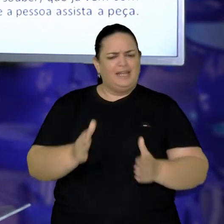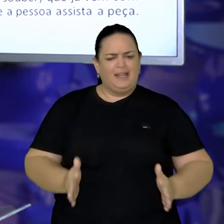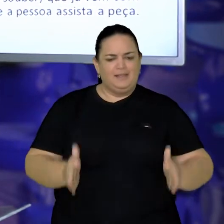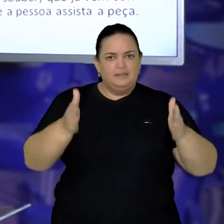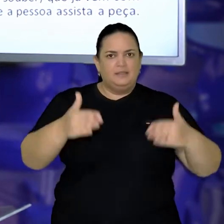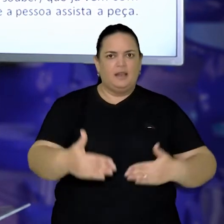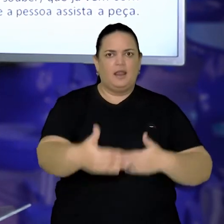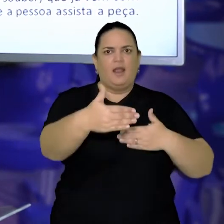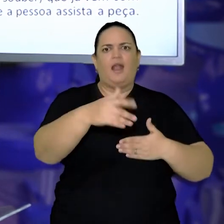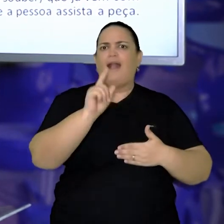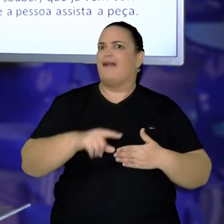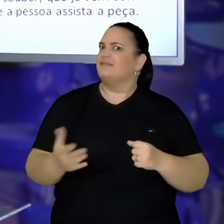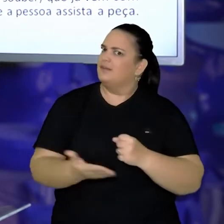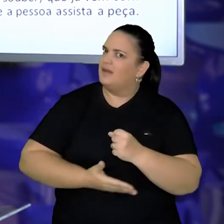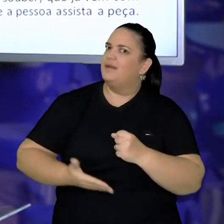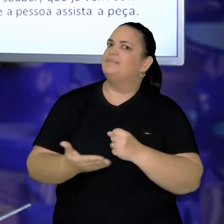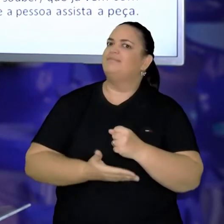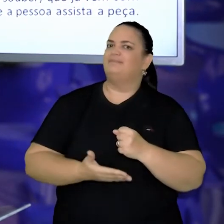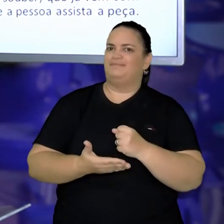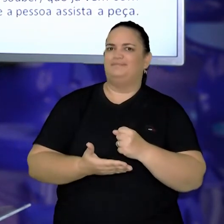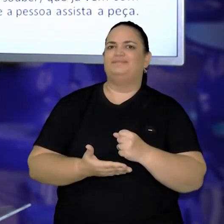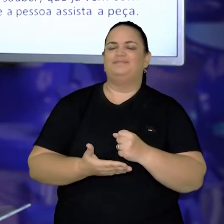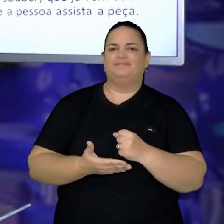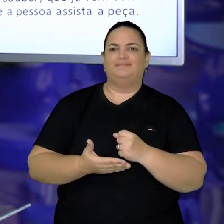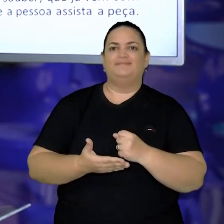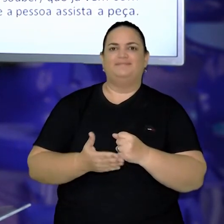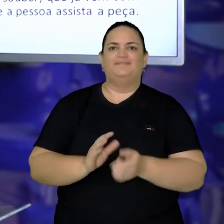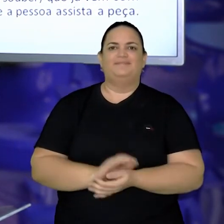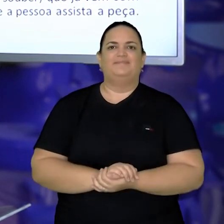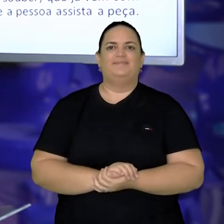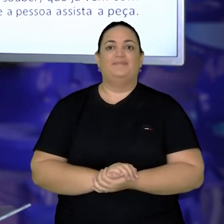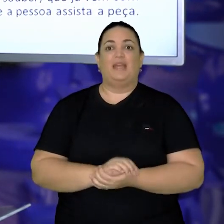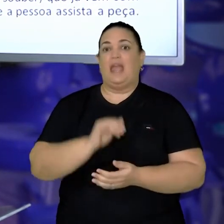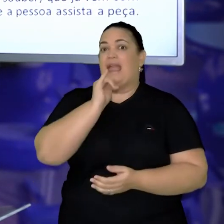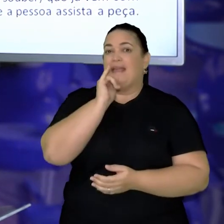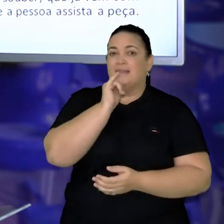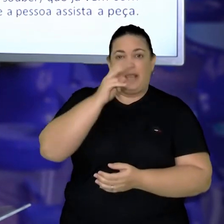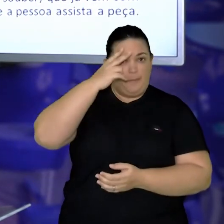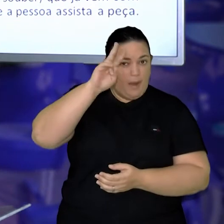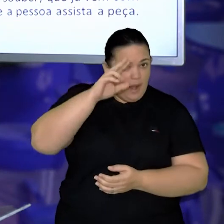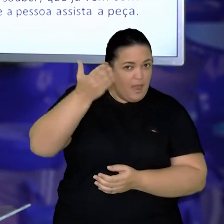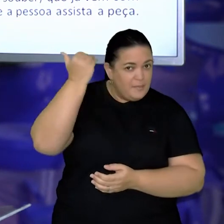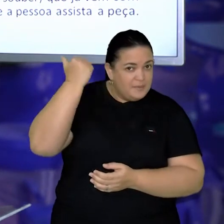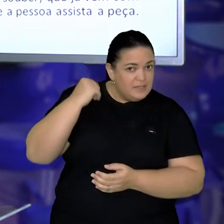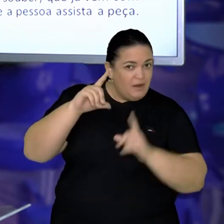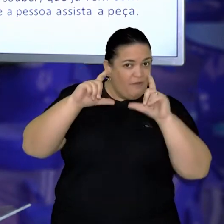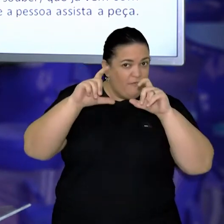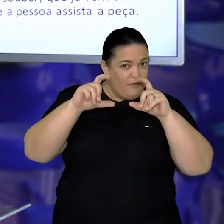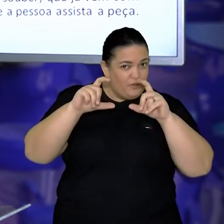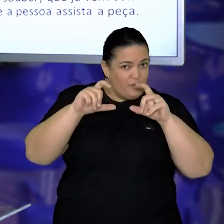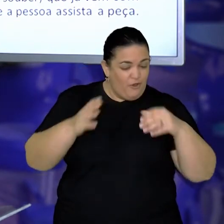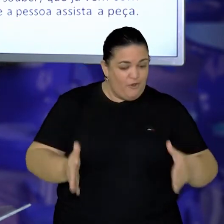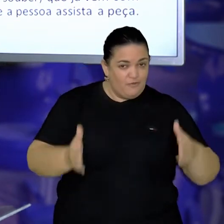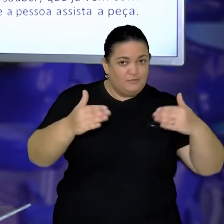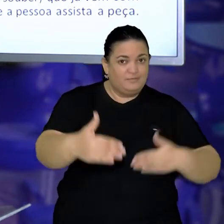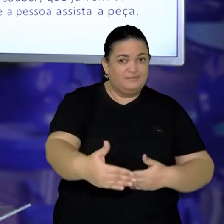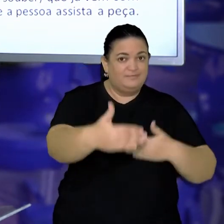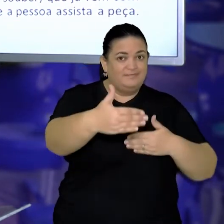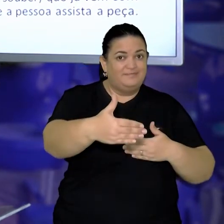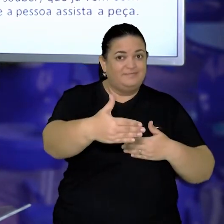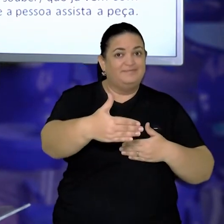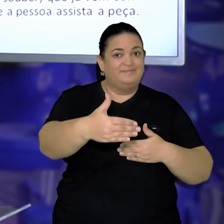gente, é a base desse teatro. Porque o formato dos fotógrafos que utilizavam as câmeras antigamente